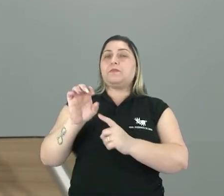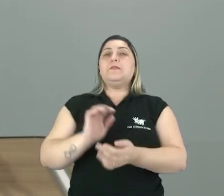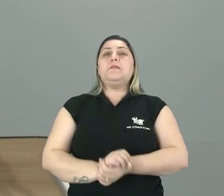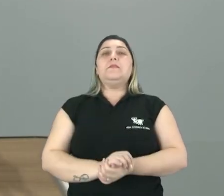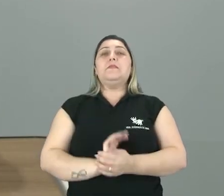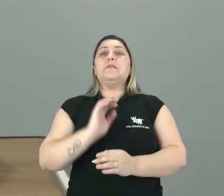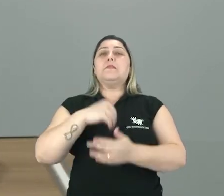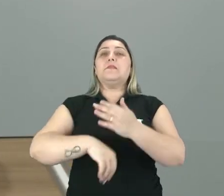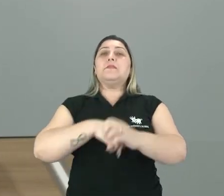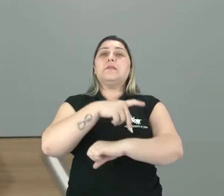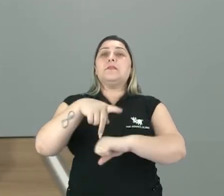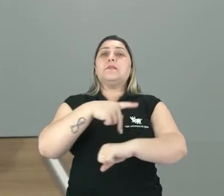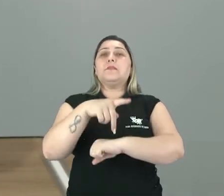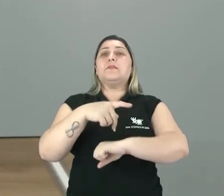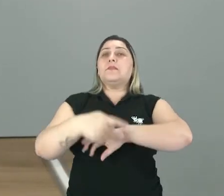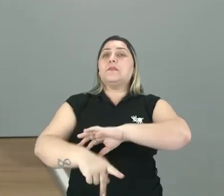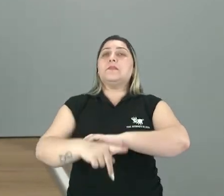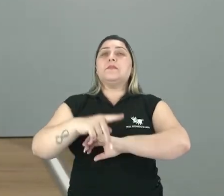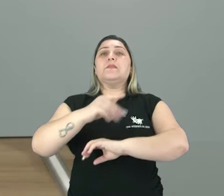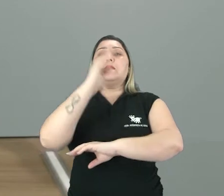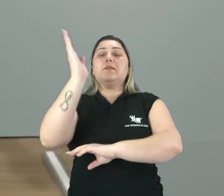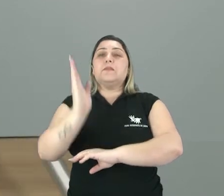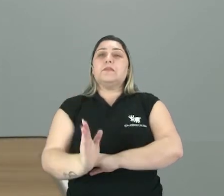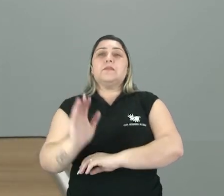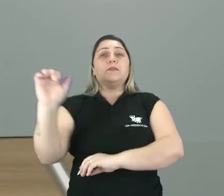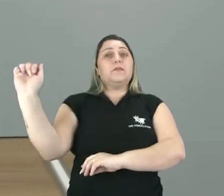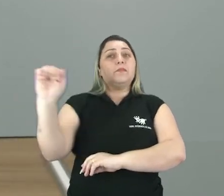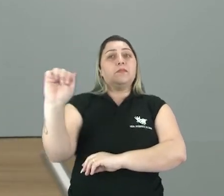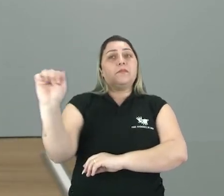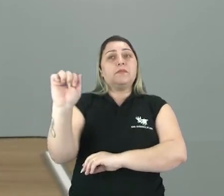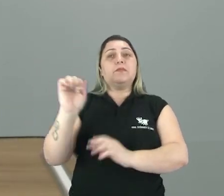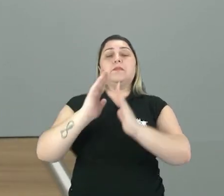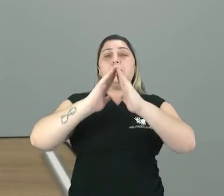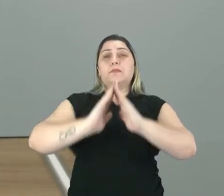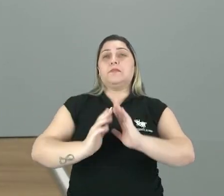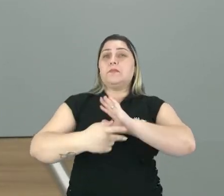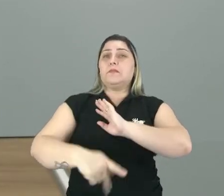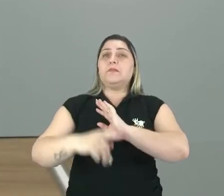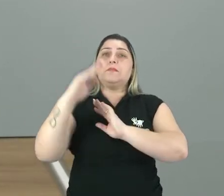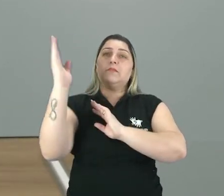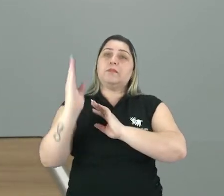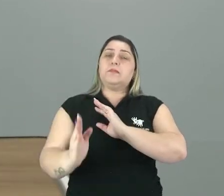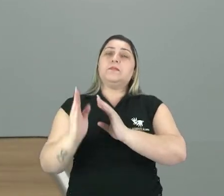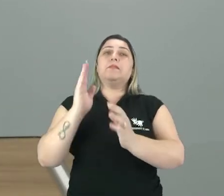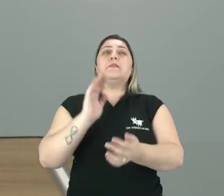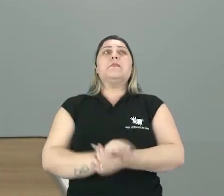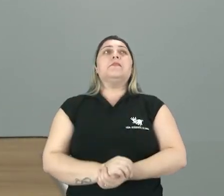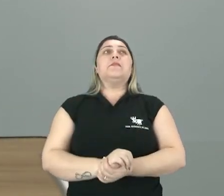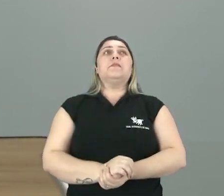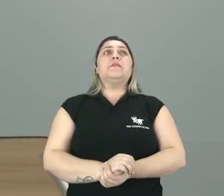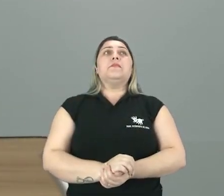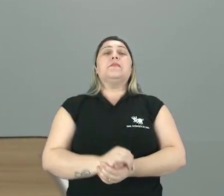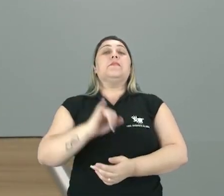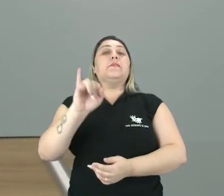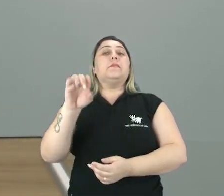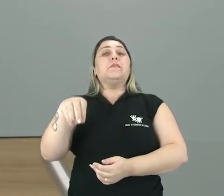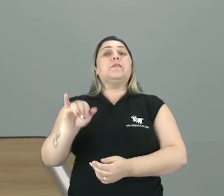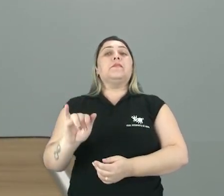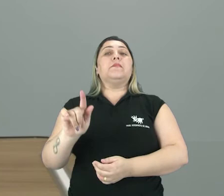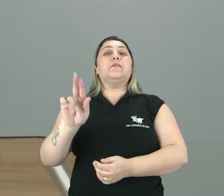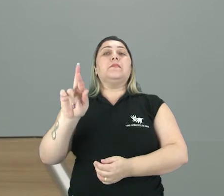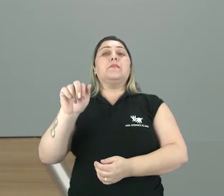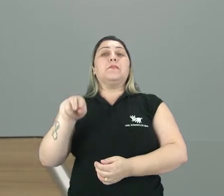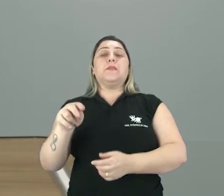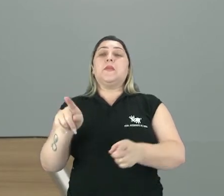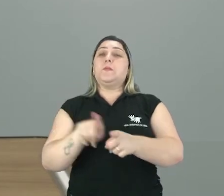dentro do país. Vamos supor aqui no Brasil. Eu vim. Sei lá. Da Argentina. Eu moro aqui no Brasil. Eu sou uma imigrante. Porque eu não